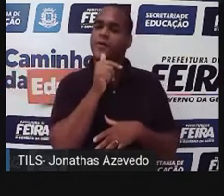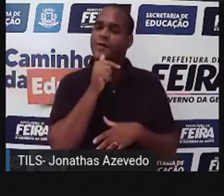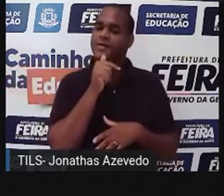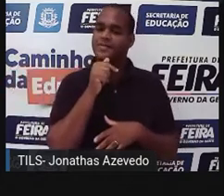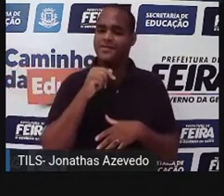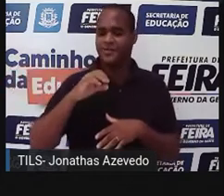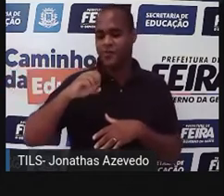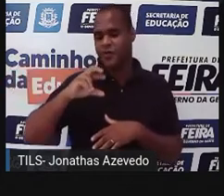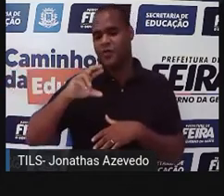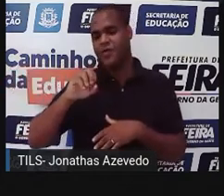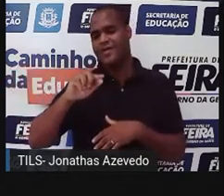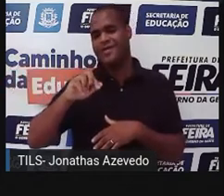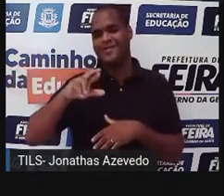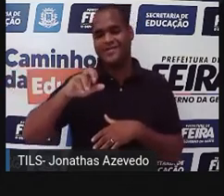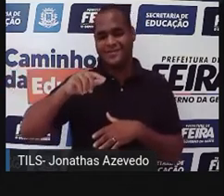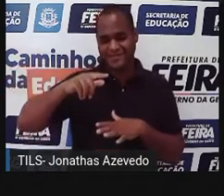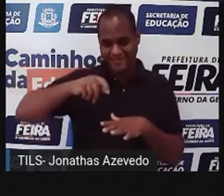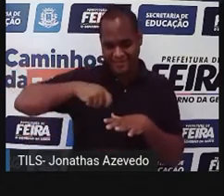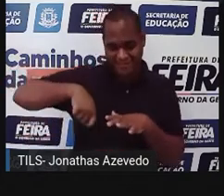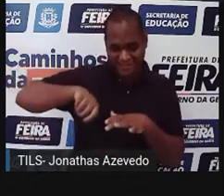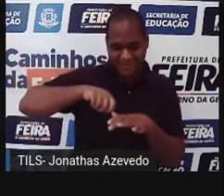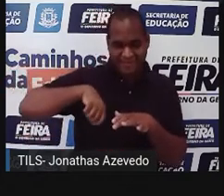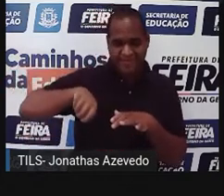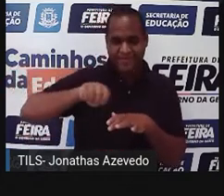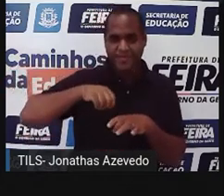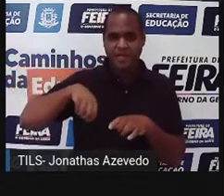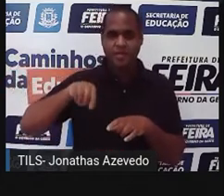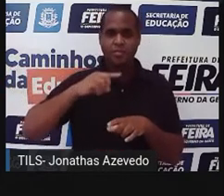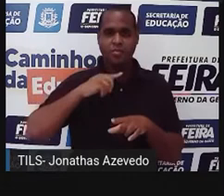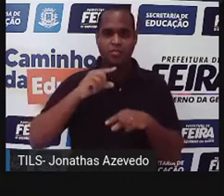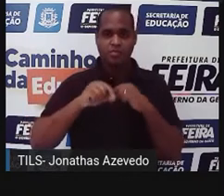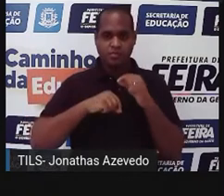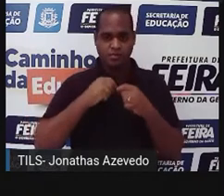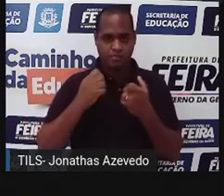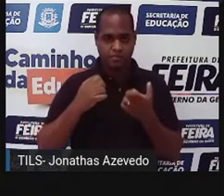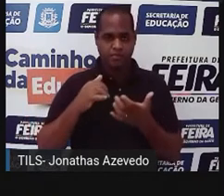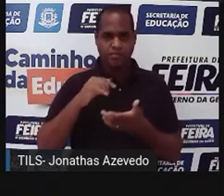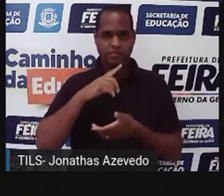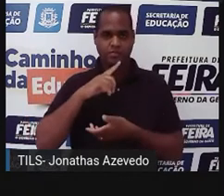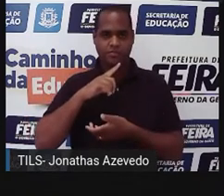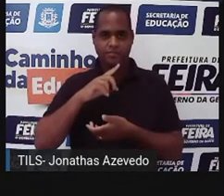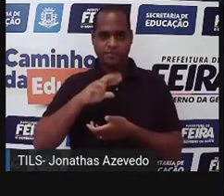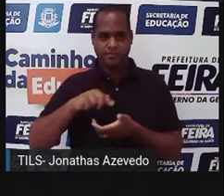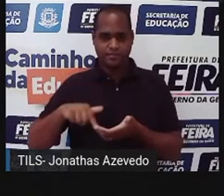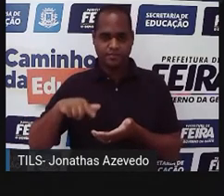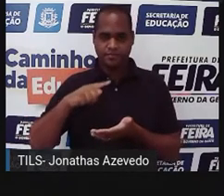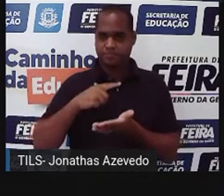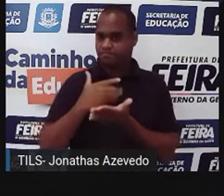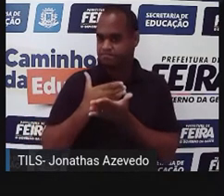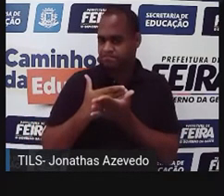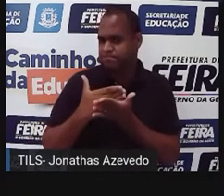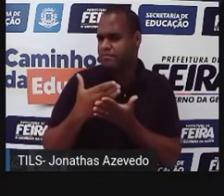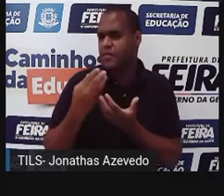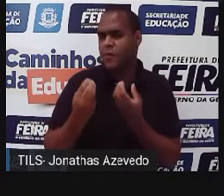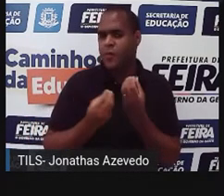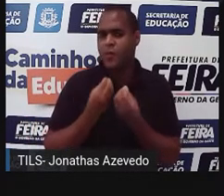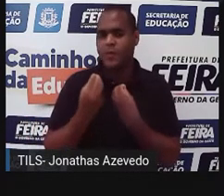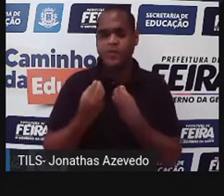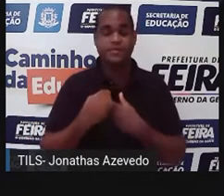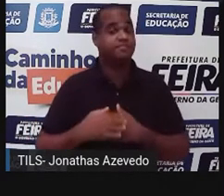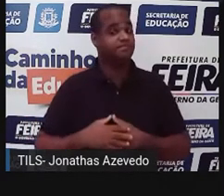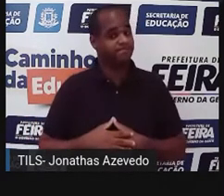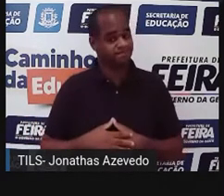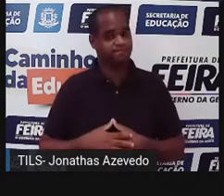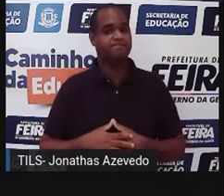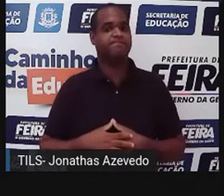colorau, mas não conseguiu sair disso. Não fazia ideia de como continuar. Então, a